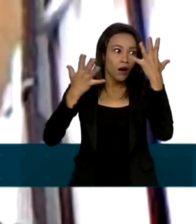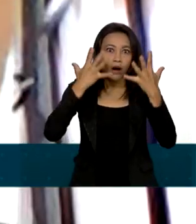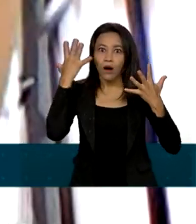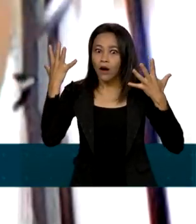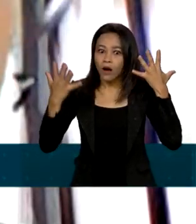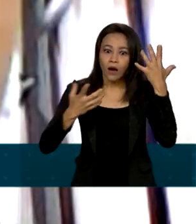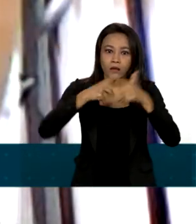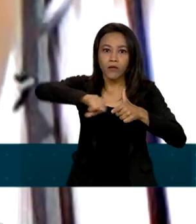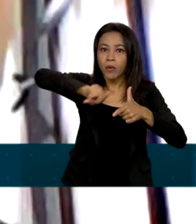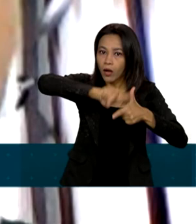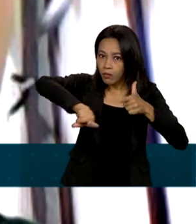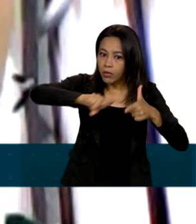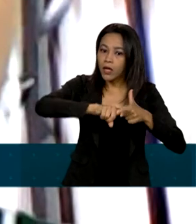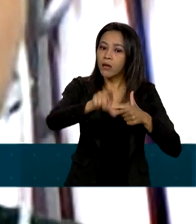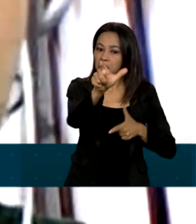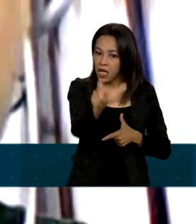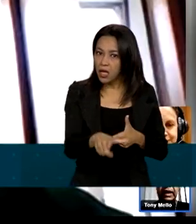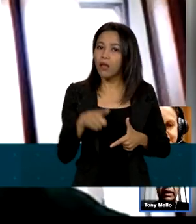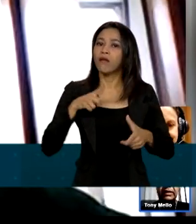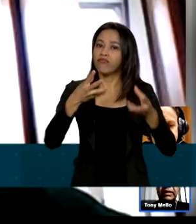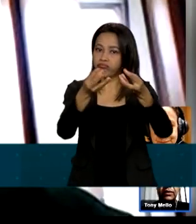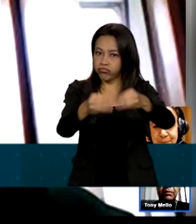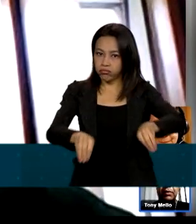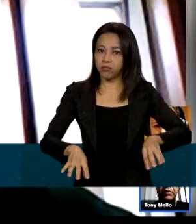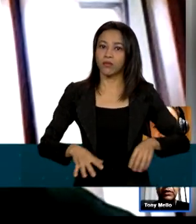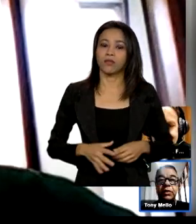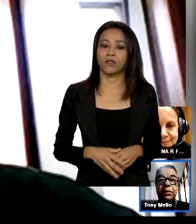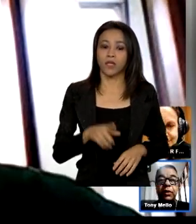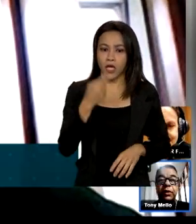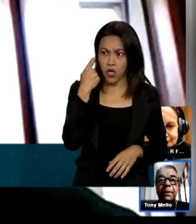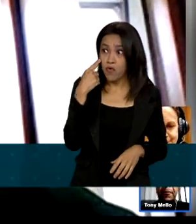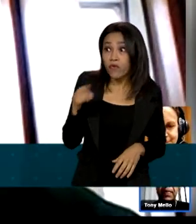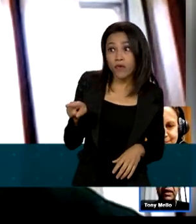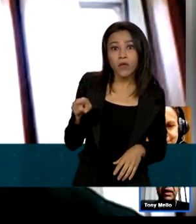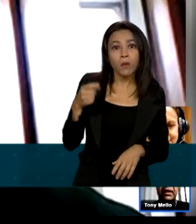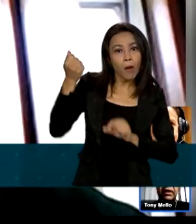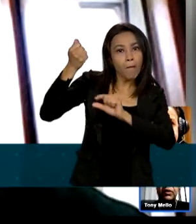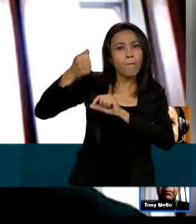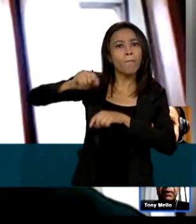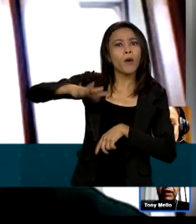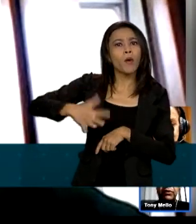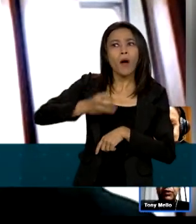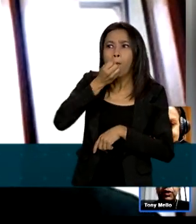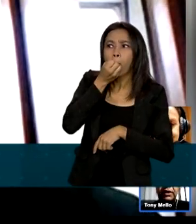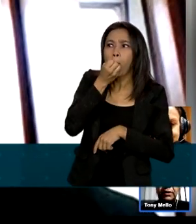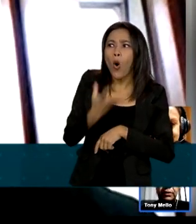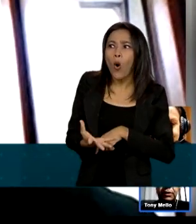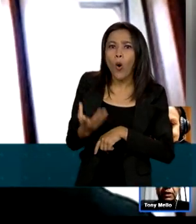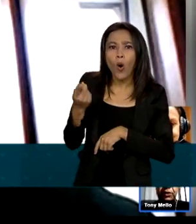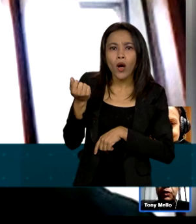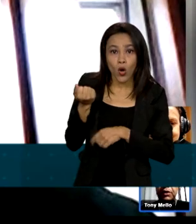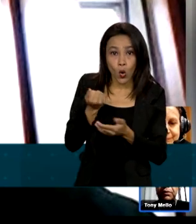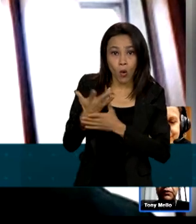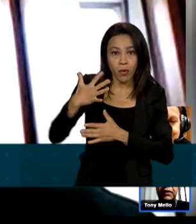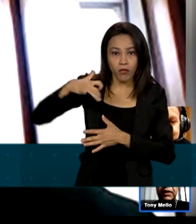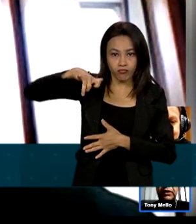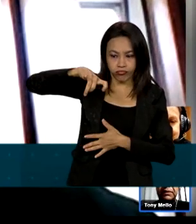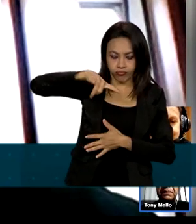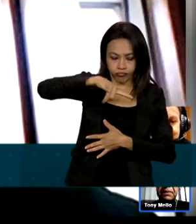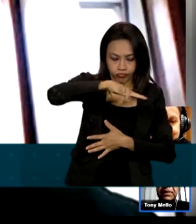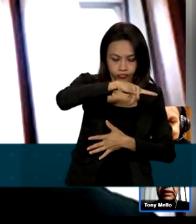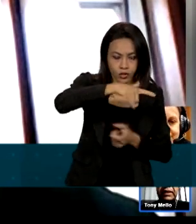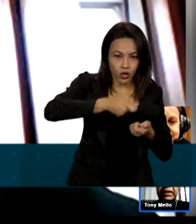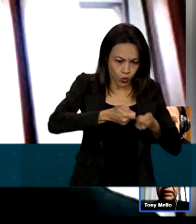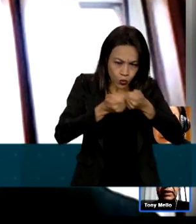O jornalista ficou no prejuízo. Achei uma promoção muito boa e comprei um drone, um mini-drone, para o meu filho.